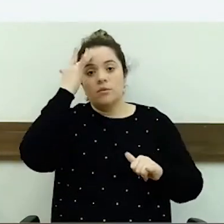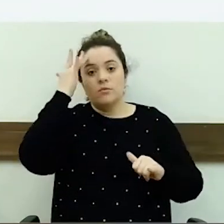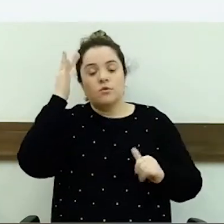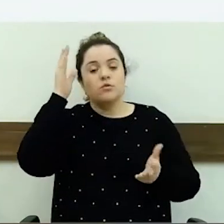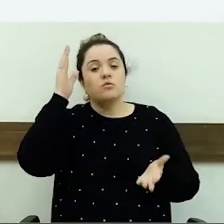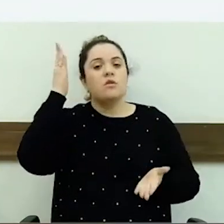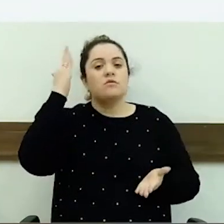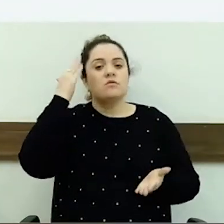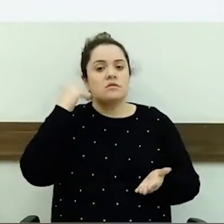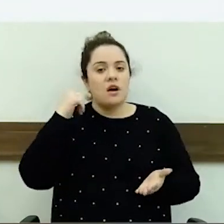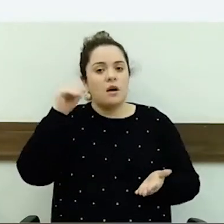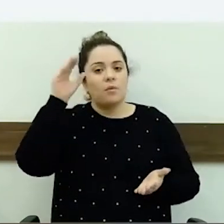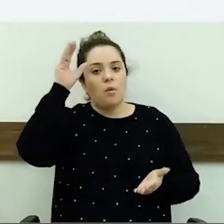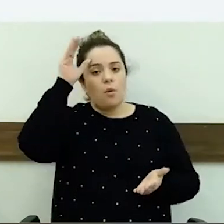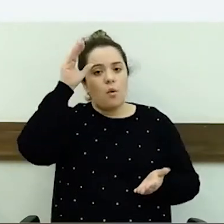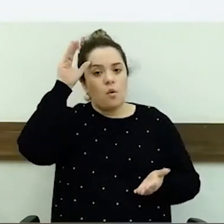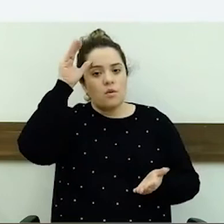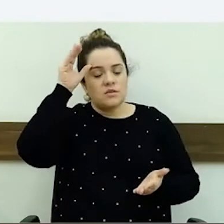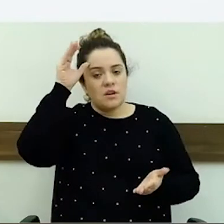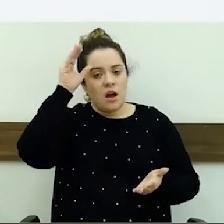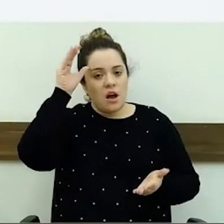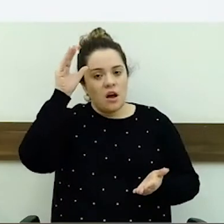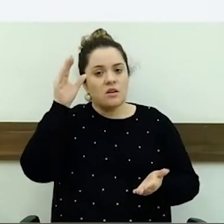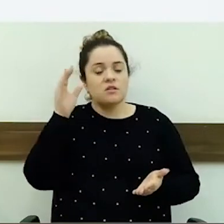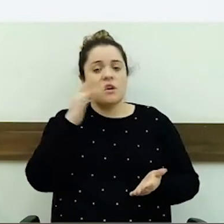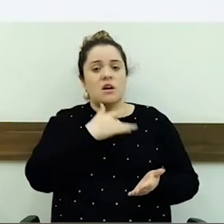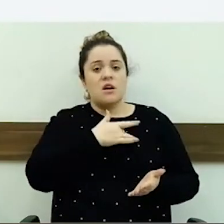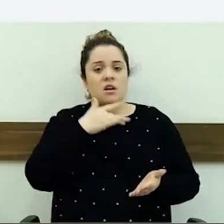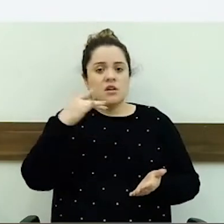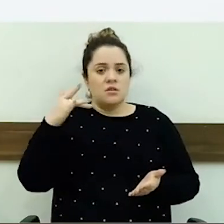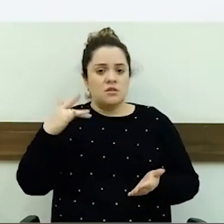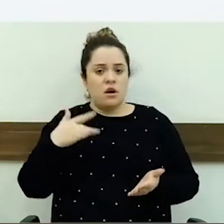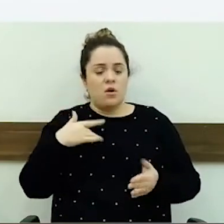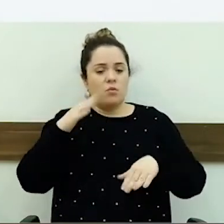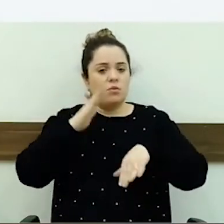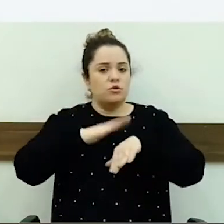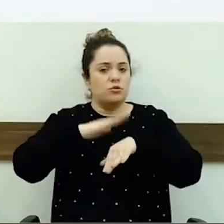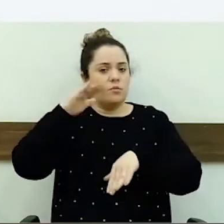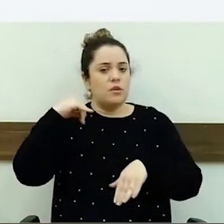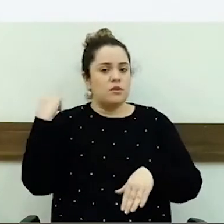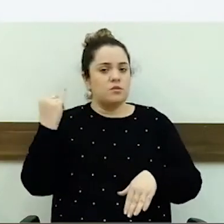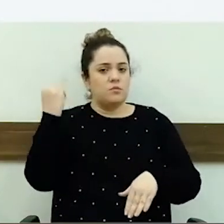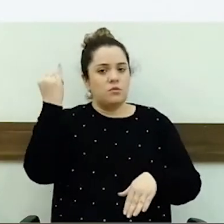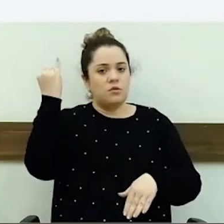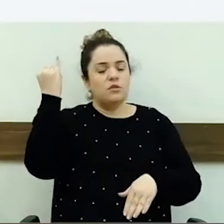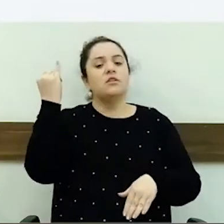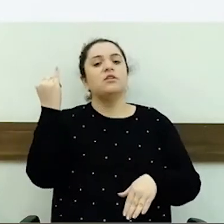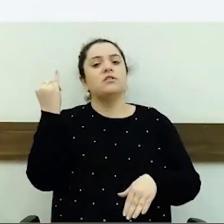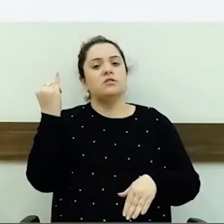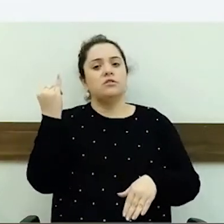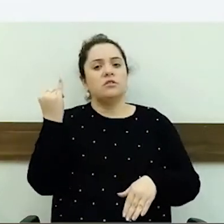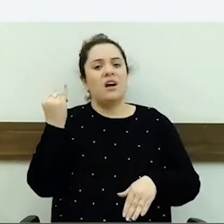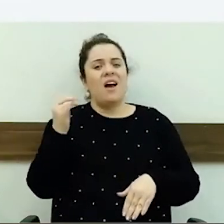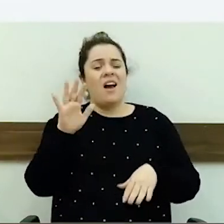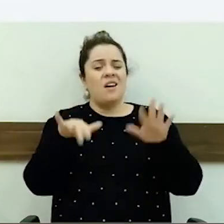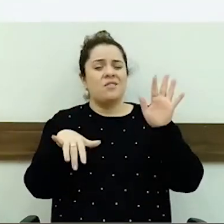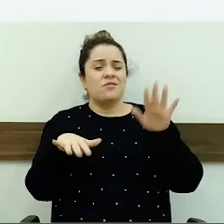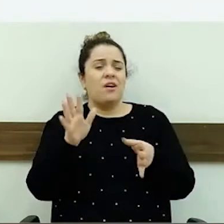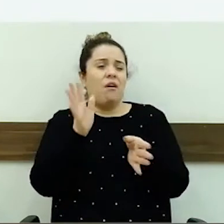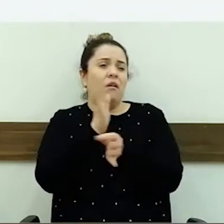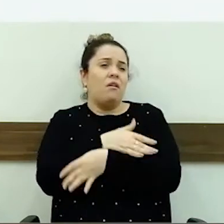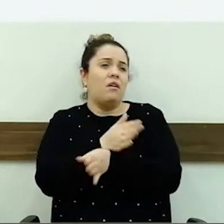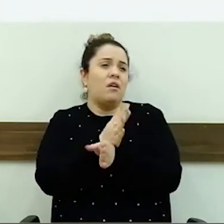consciência, porque é questão de consciência, saúde é mais importante que qualquer outra coisa, nós sempre deixamos para depois.